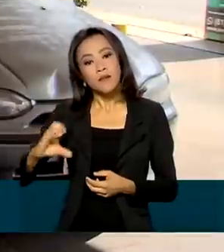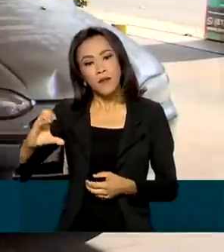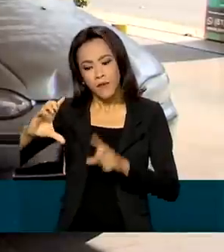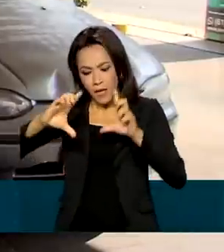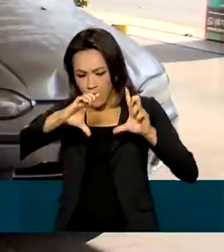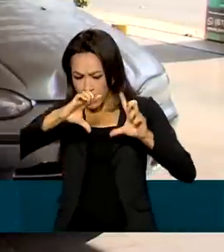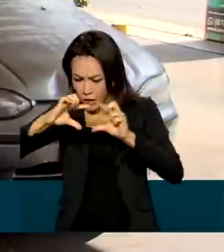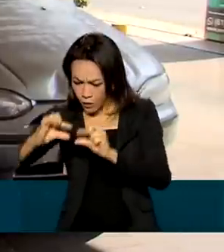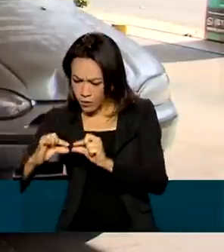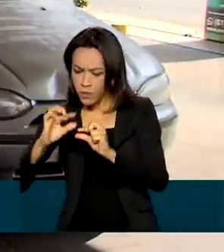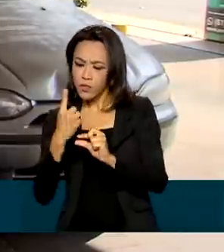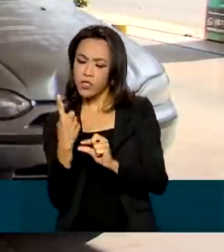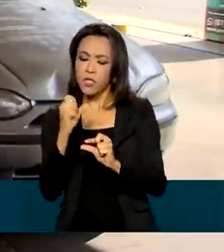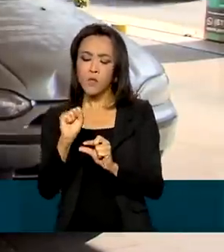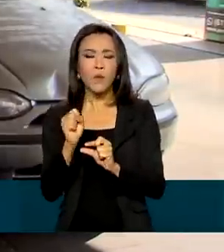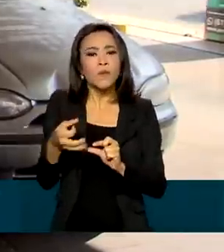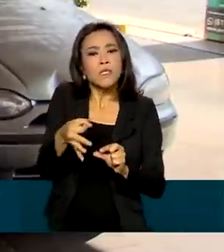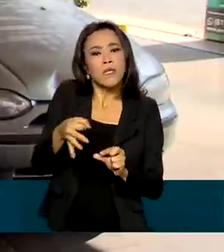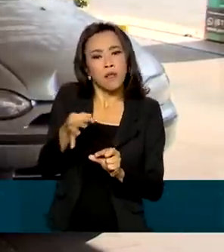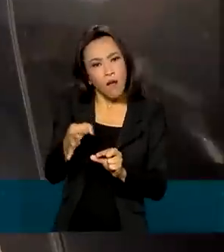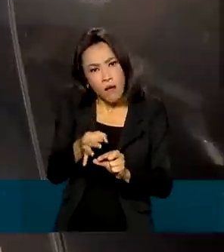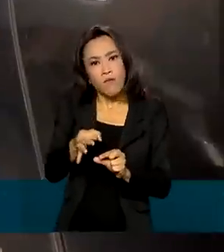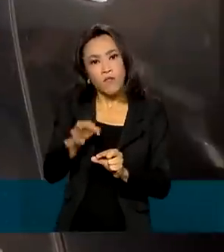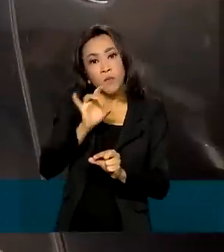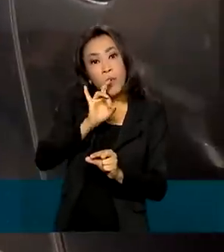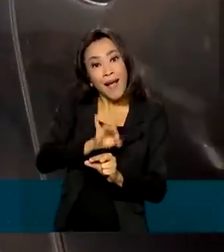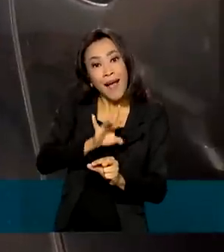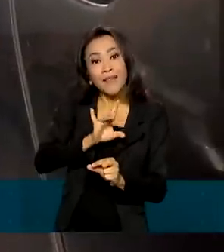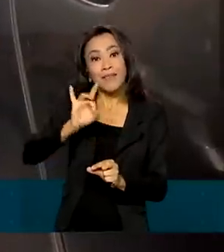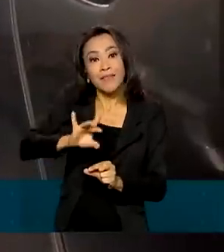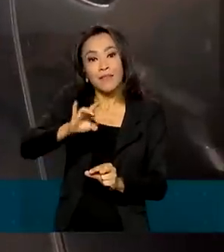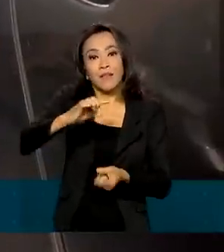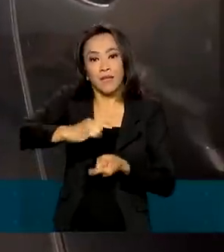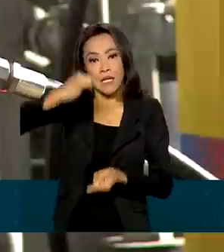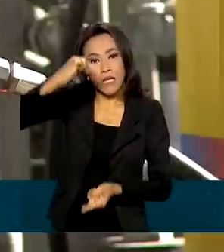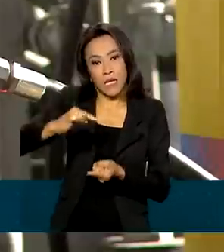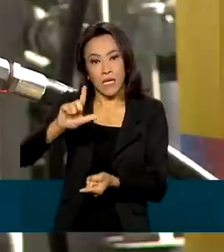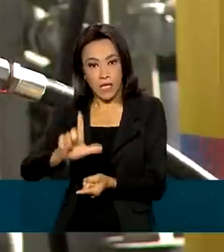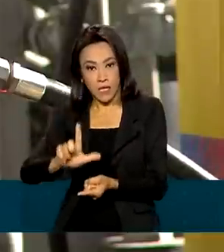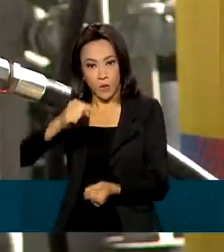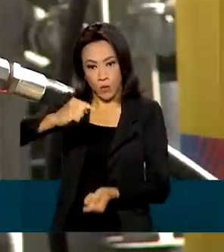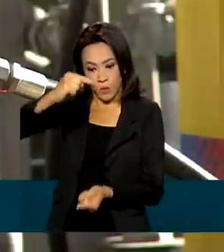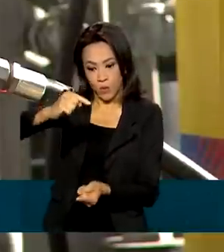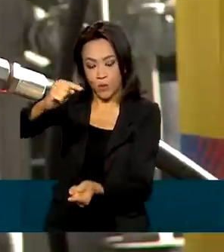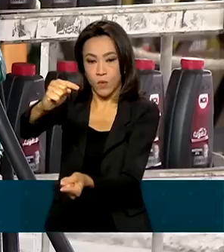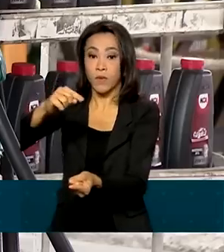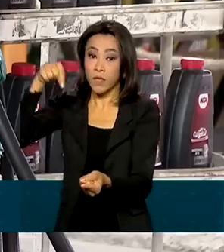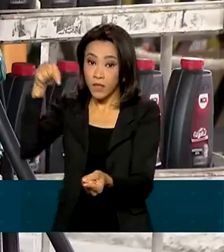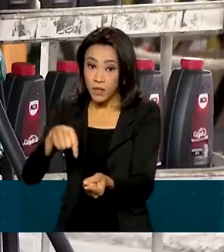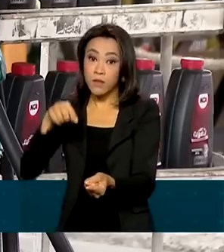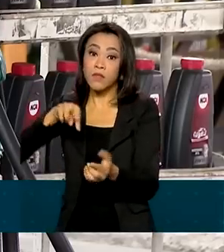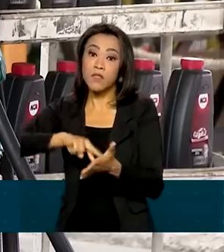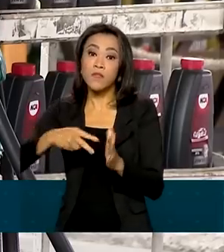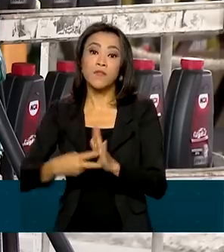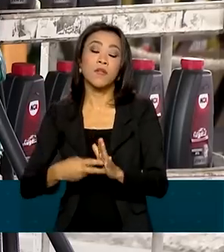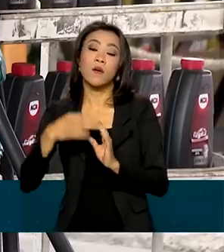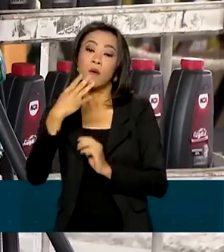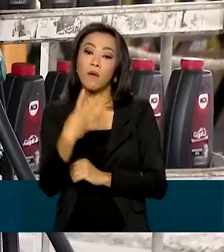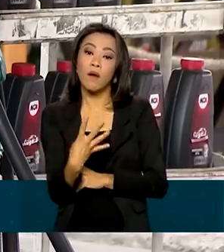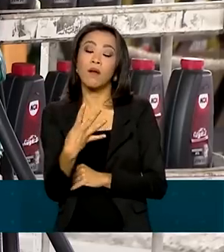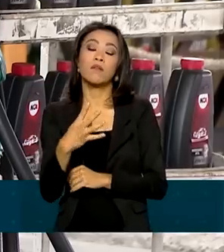redução de R$ 0,18 por litro, como você falou, que em percentuais corresponde a 4,8%.